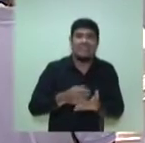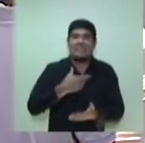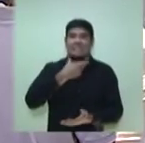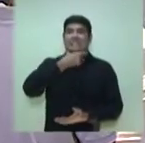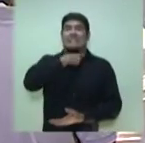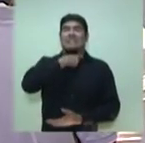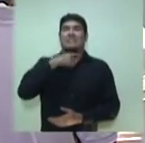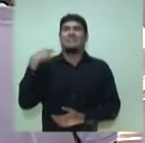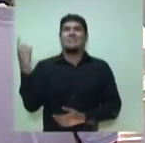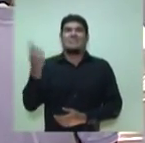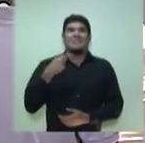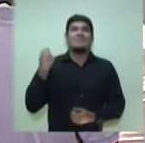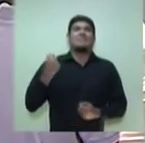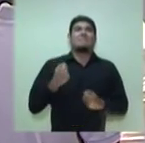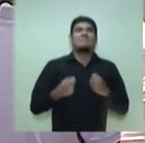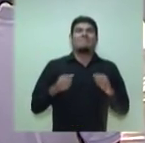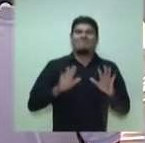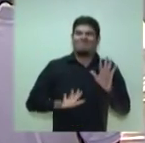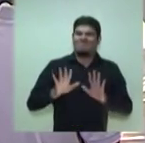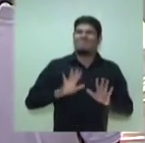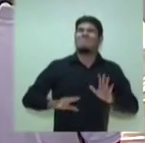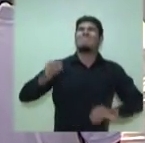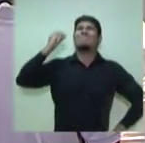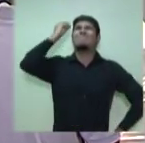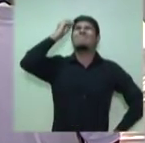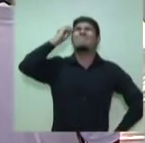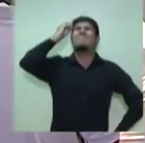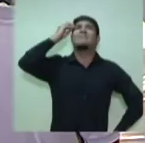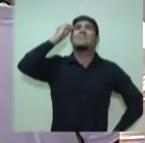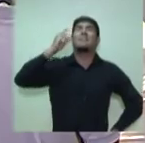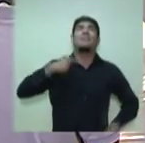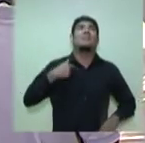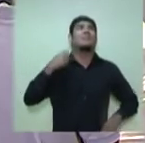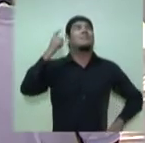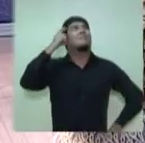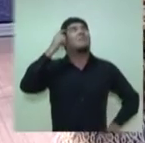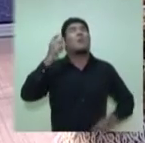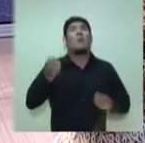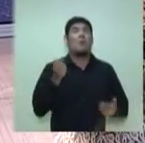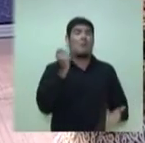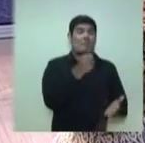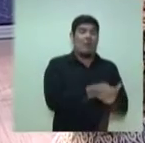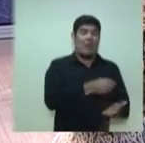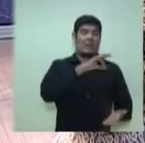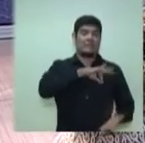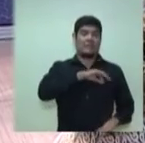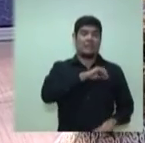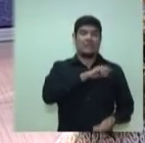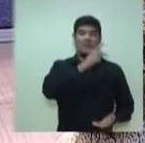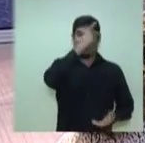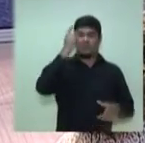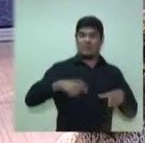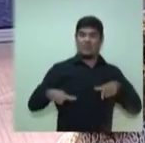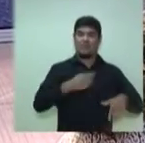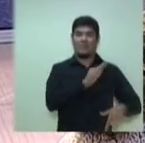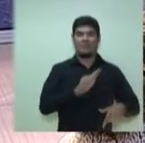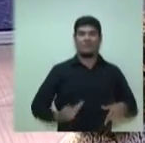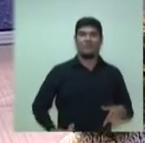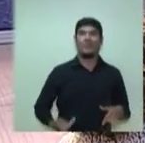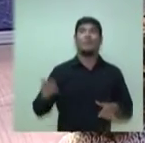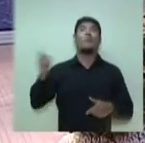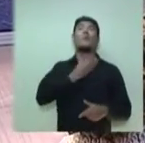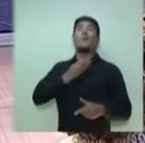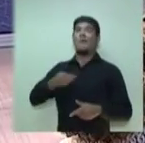A prudência vem com a experiência. Não dava para arriscar pagamento de servidor público, que o governo do estado do Amazonas atrasa, e eu não.